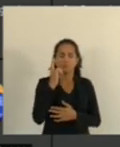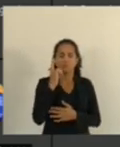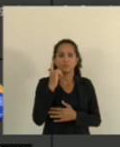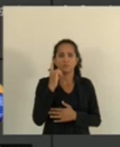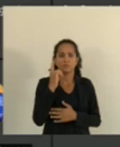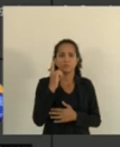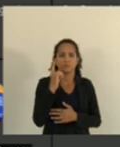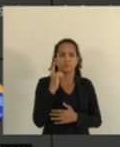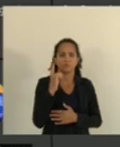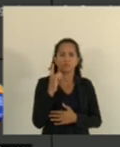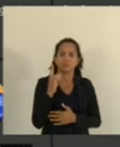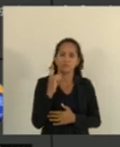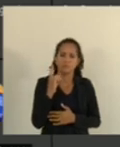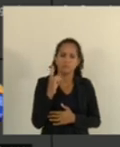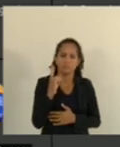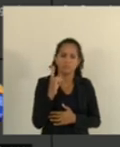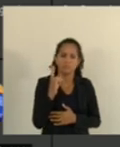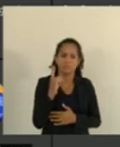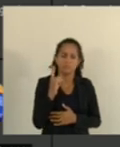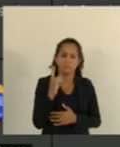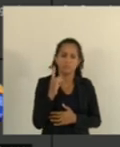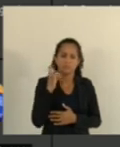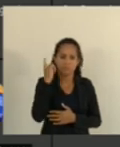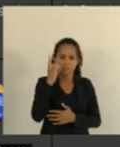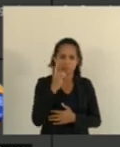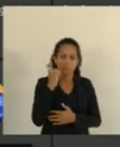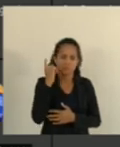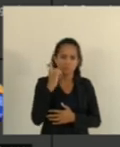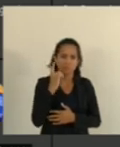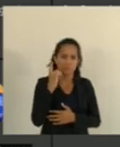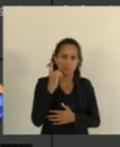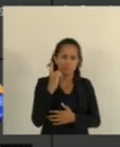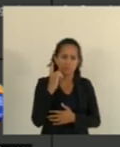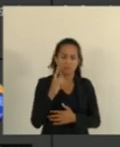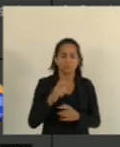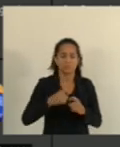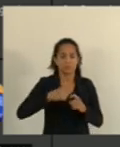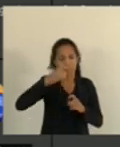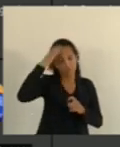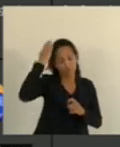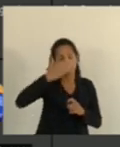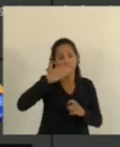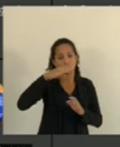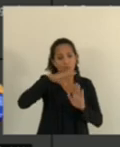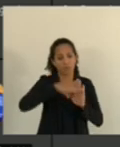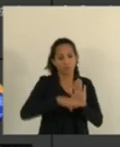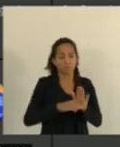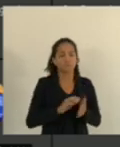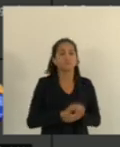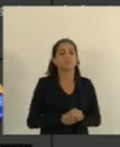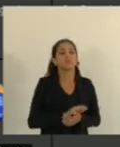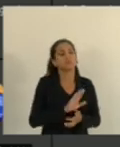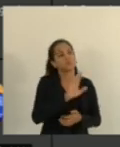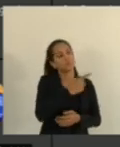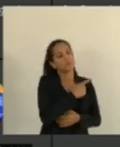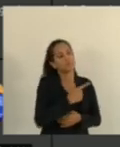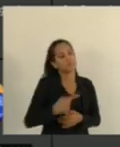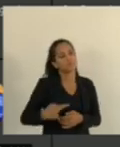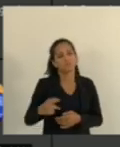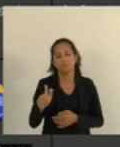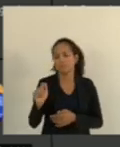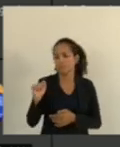Tendo em vista que terminamos na justiça Deputado Deputado Dr. Hércules Pediu pela ordem Deputado, presidente Gandini